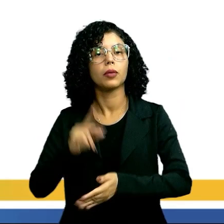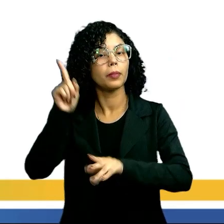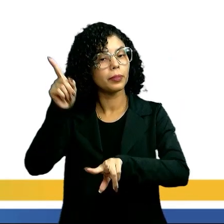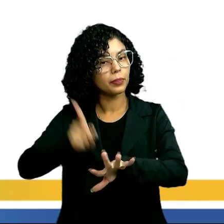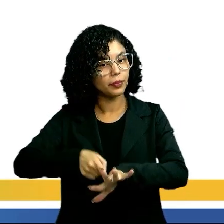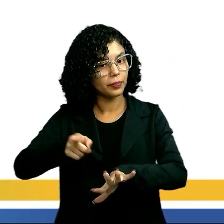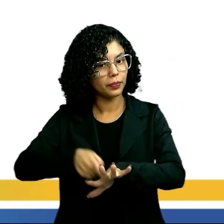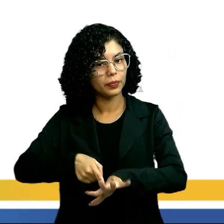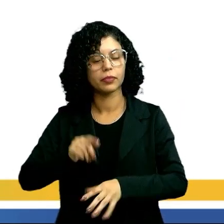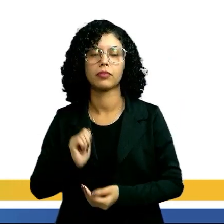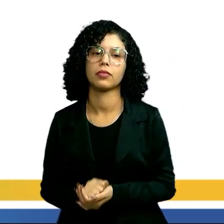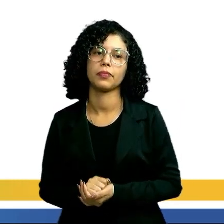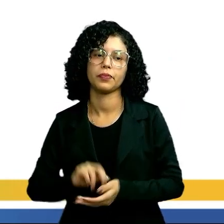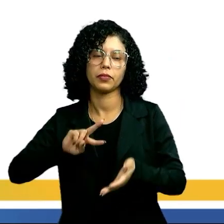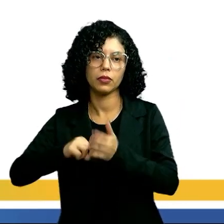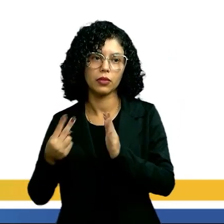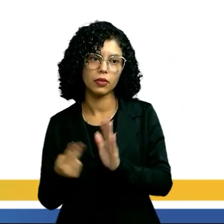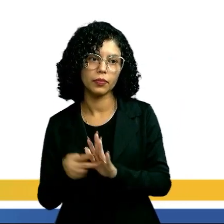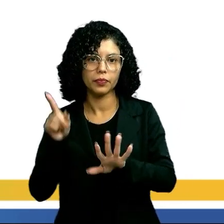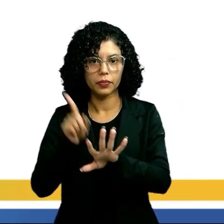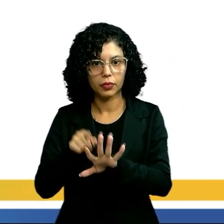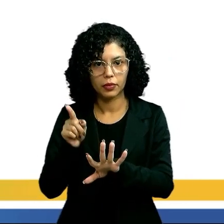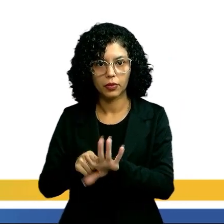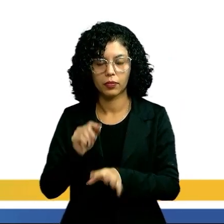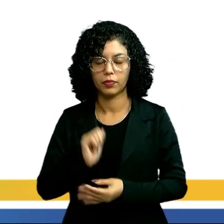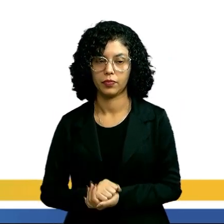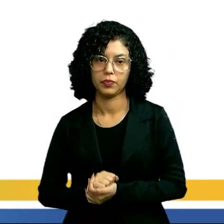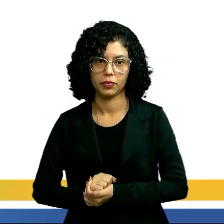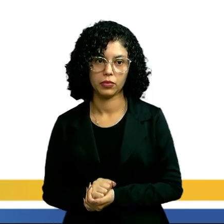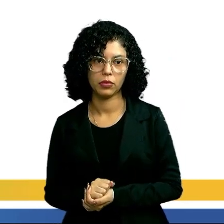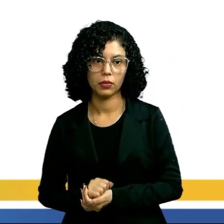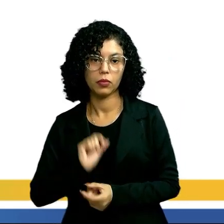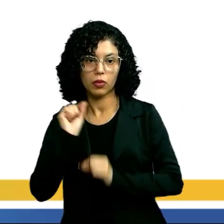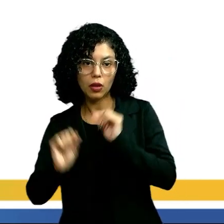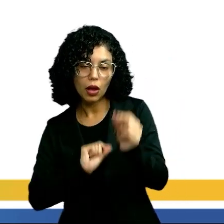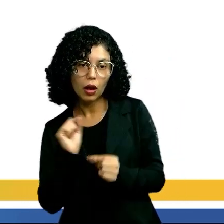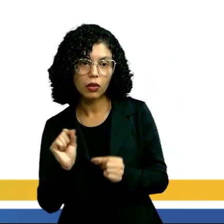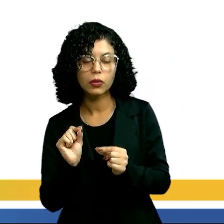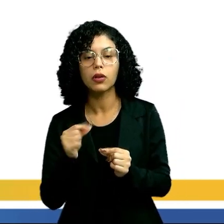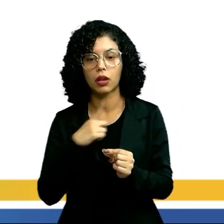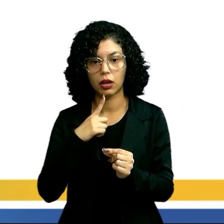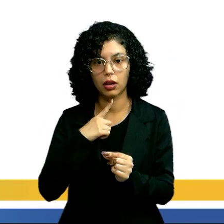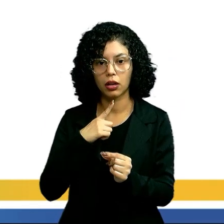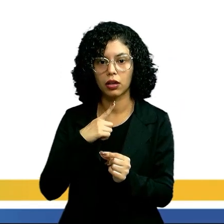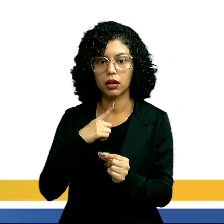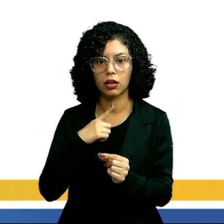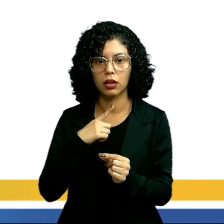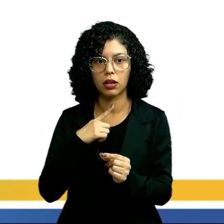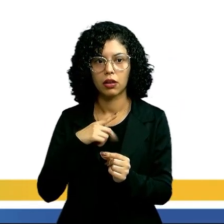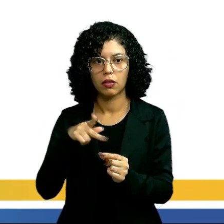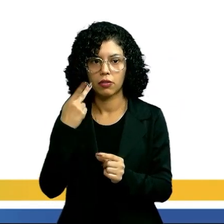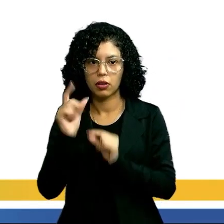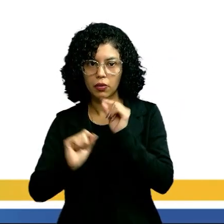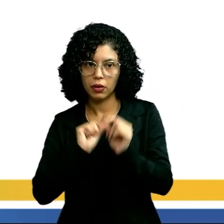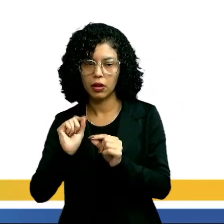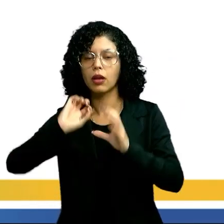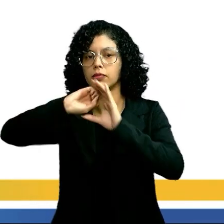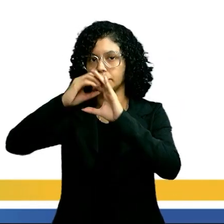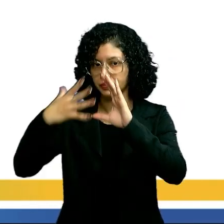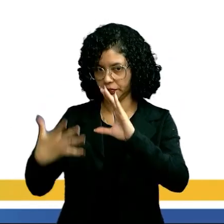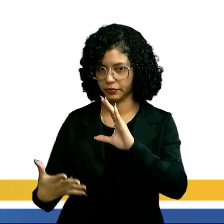podos, que quer dizer pés, então eles são pés articulados. Aqui pessoal a gente vai falar das suas